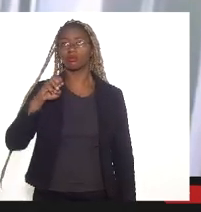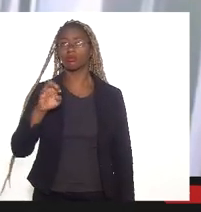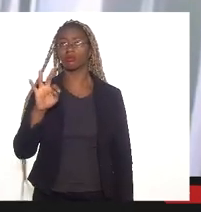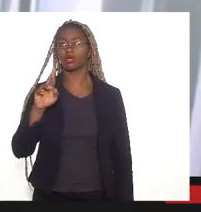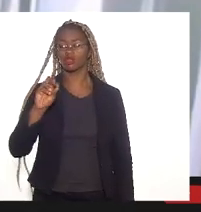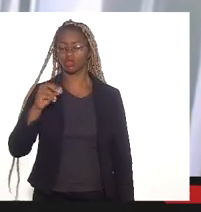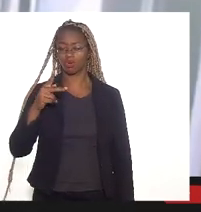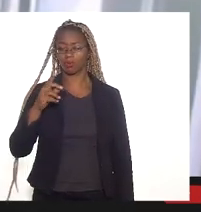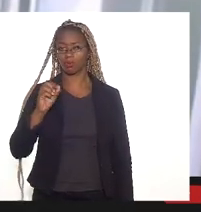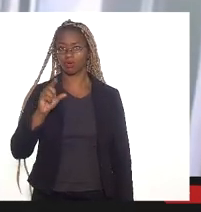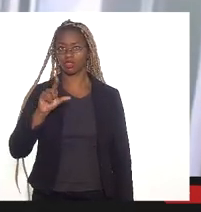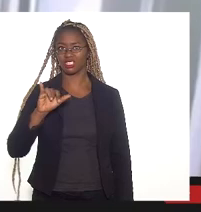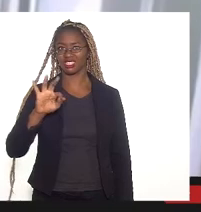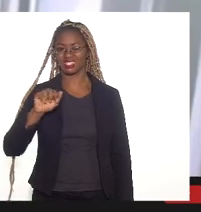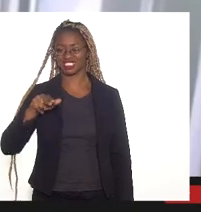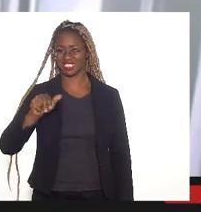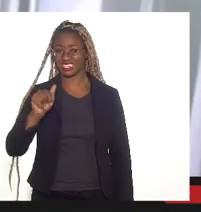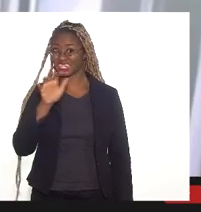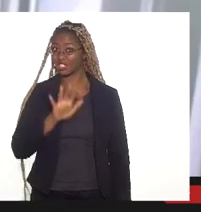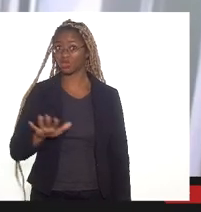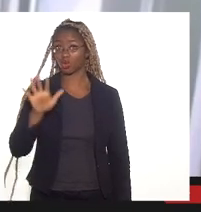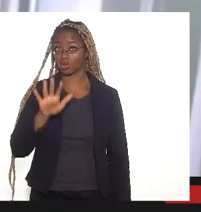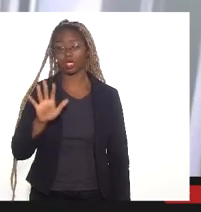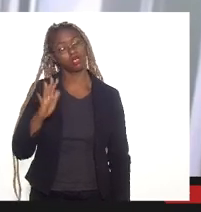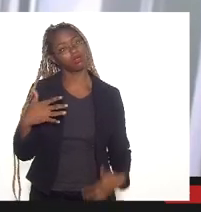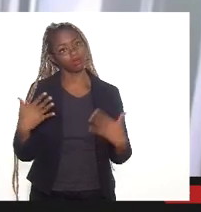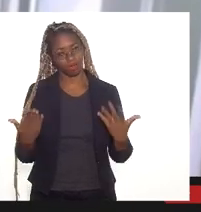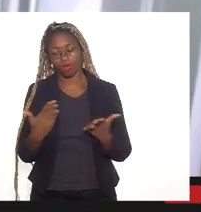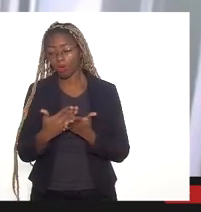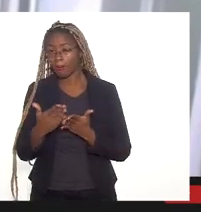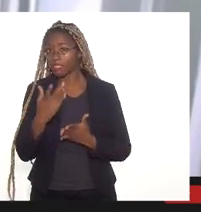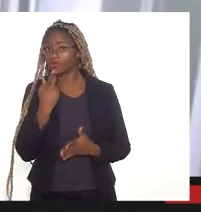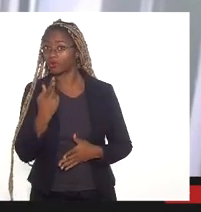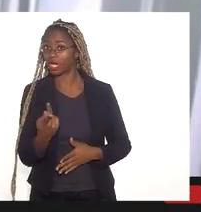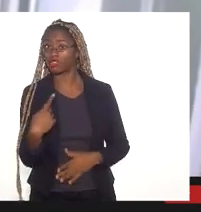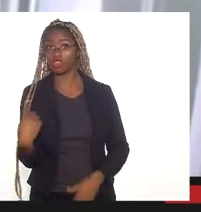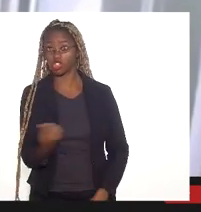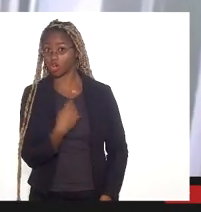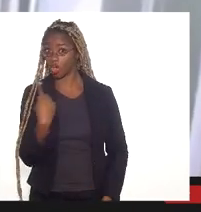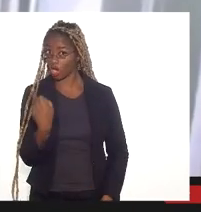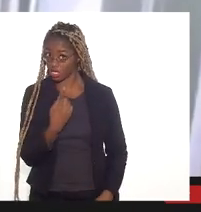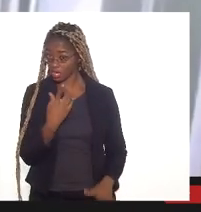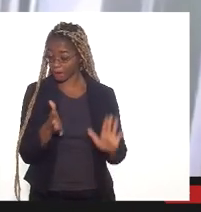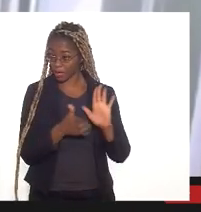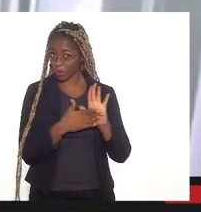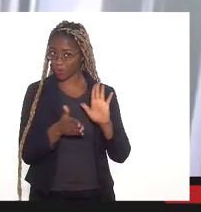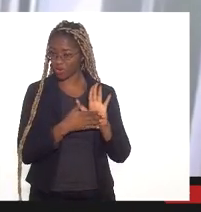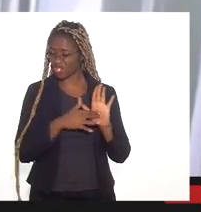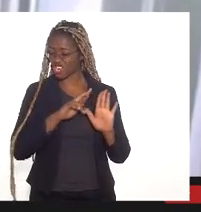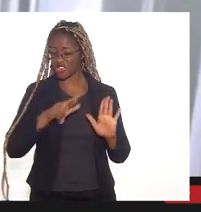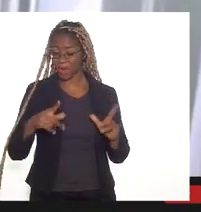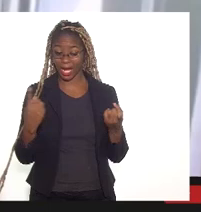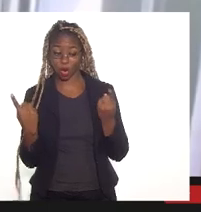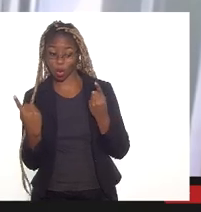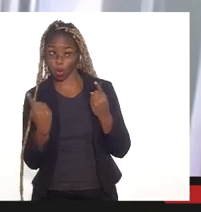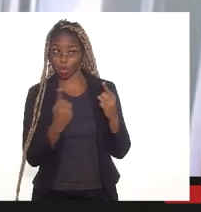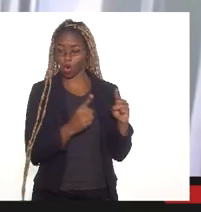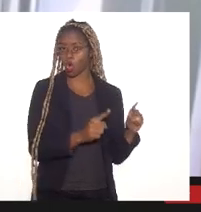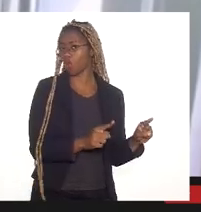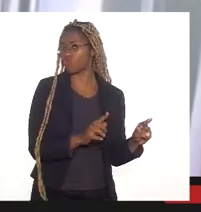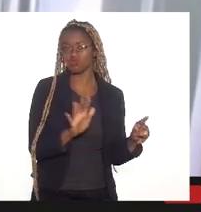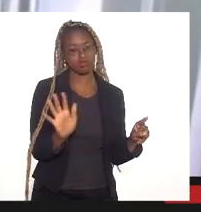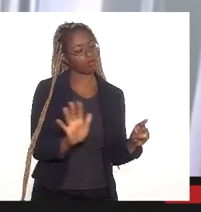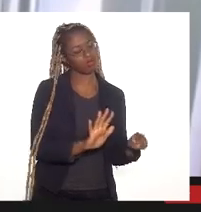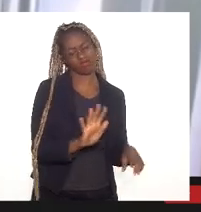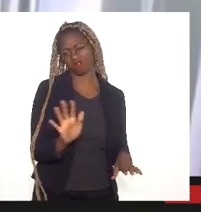Fluminense. Portanto, de saída, quero aqui dizer que esta audiência não se propõe a se constituir, digamos assim,